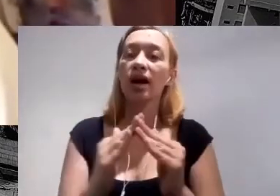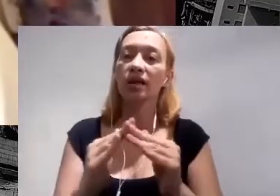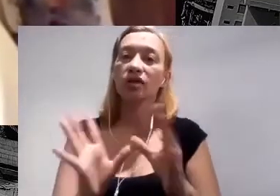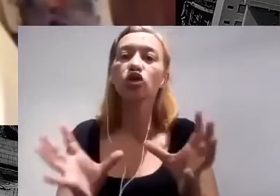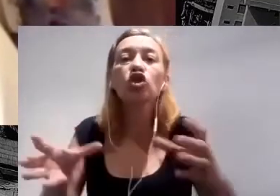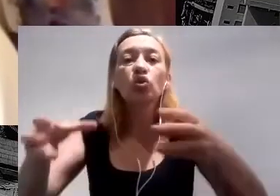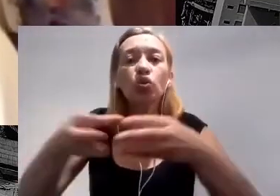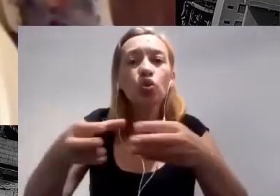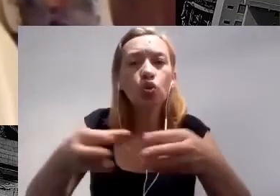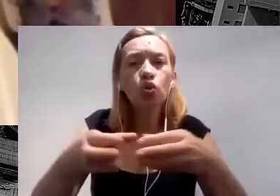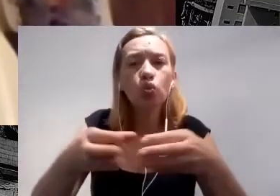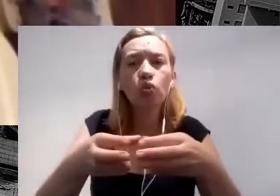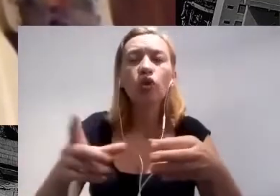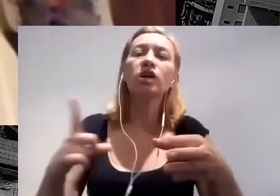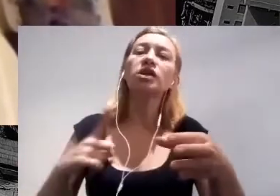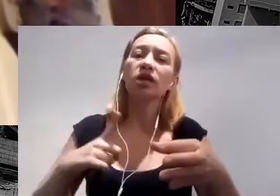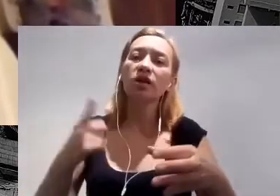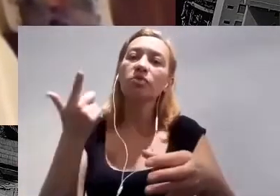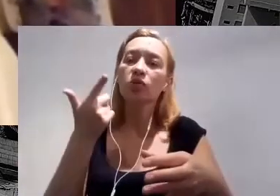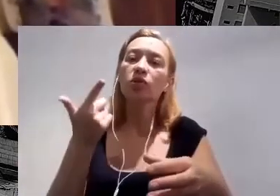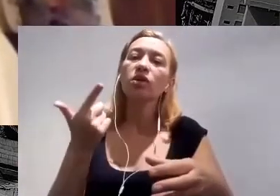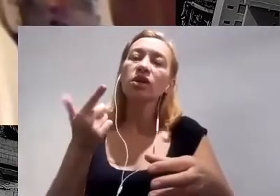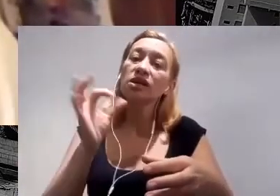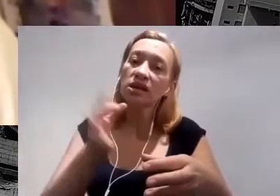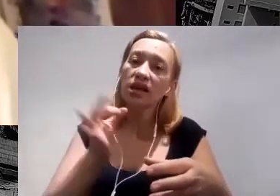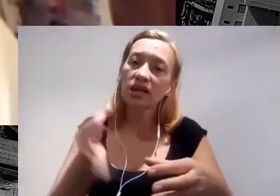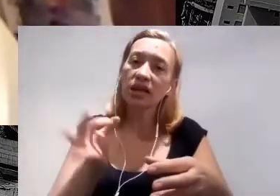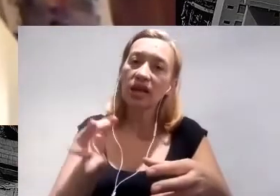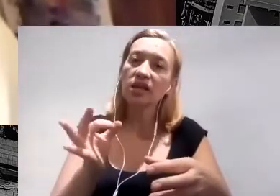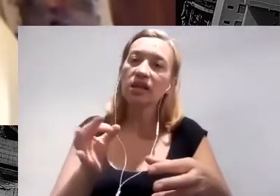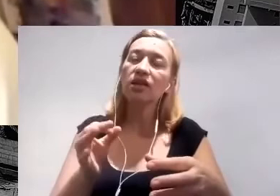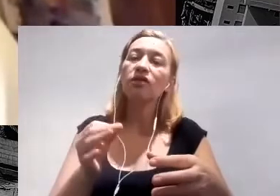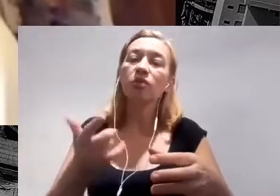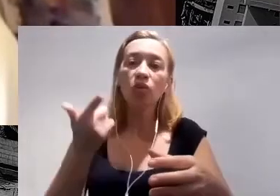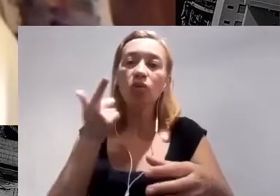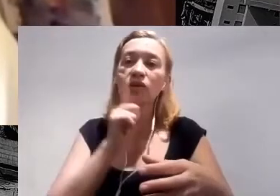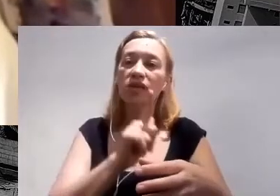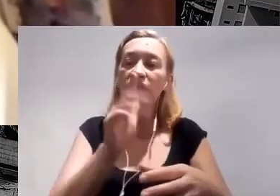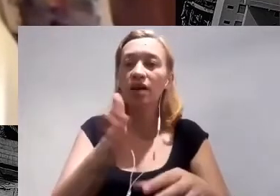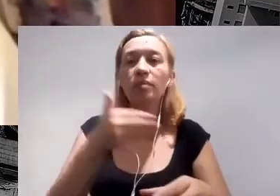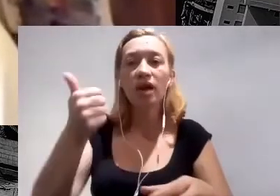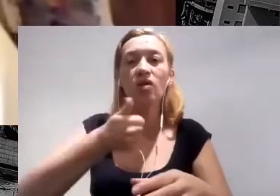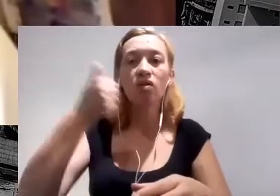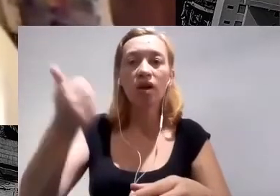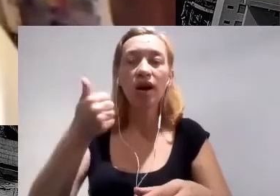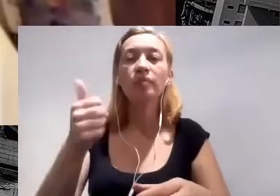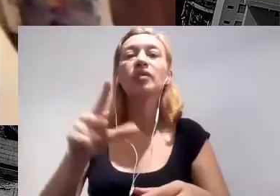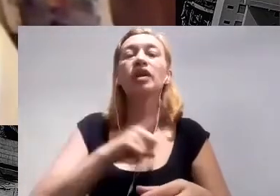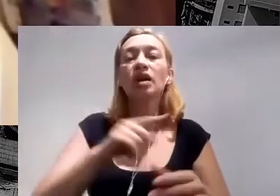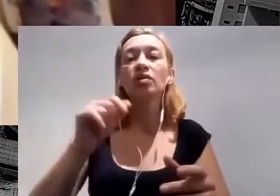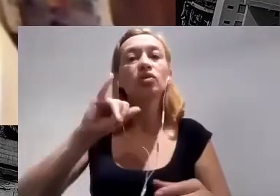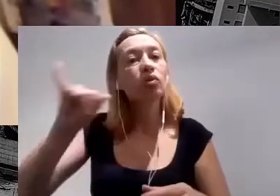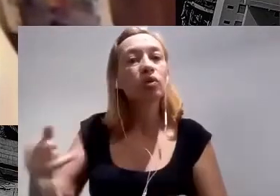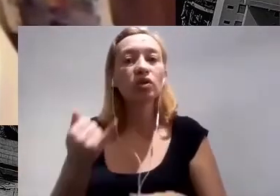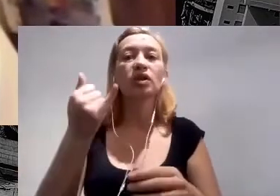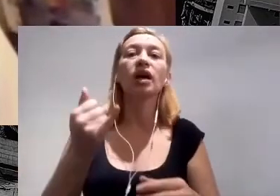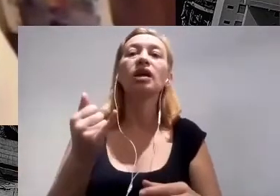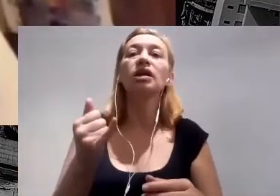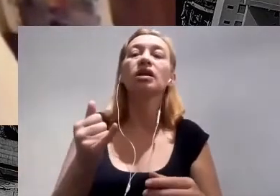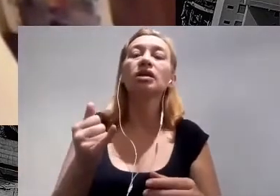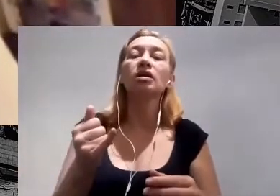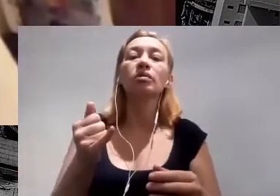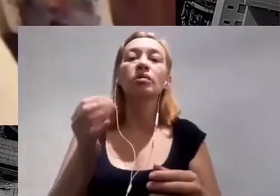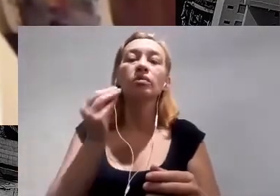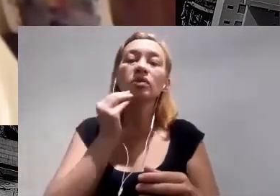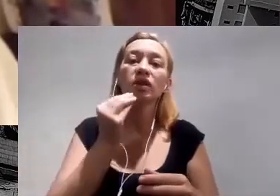nós temos uma grande chance de reverter esse cenário. Temos uma grande oportunidade no Brasil com a política nacional dos